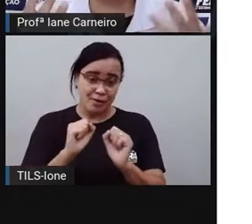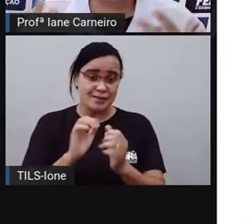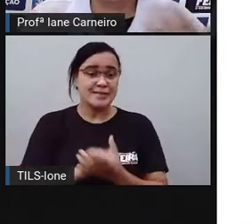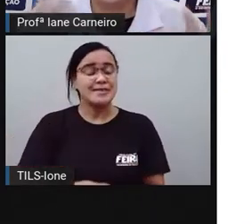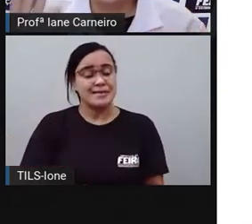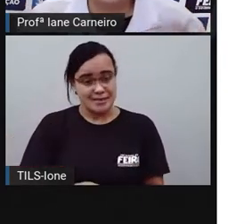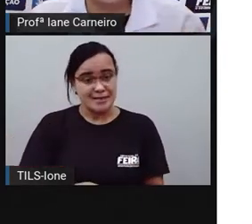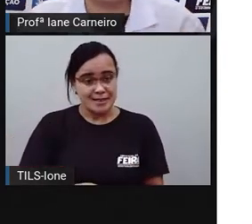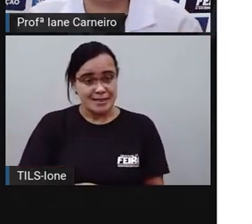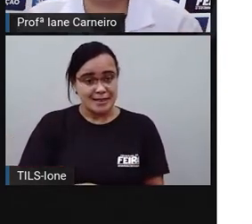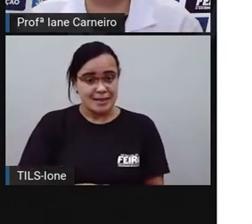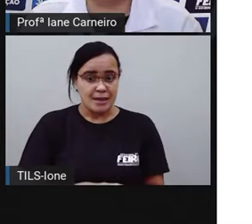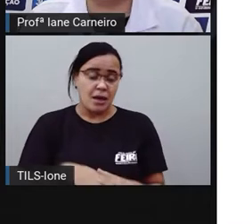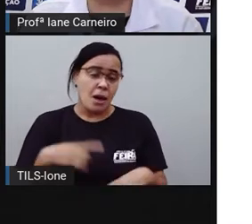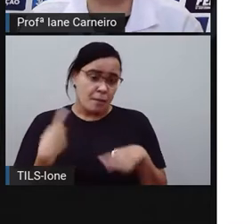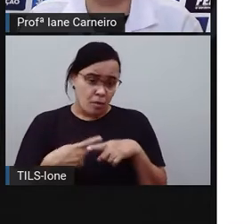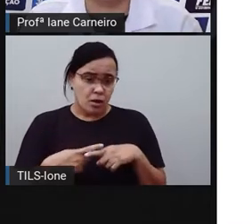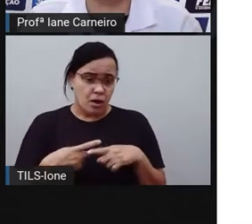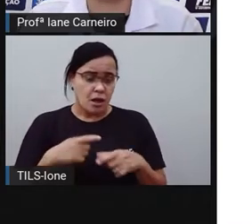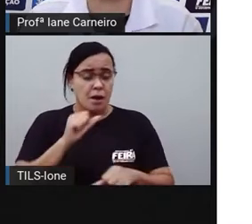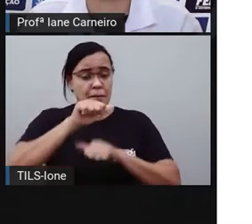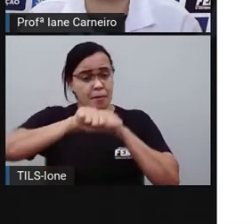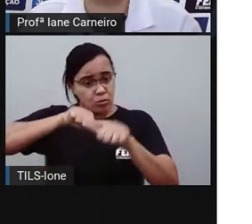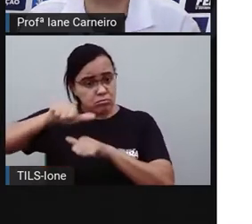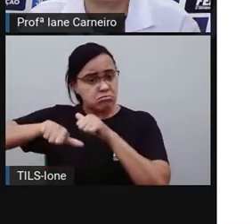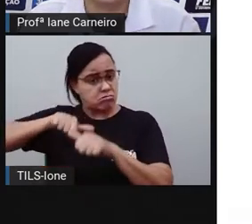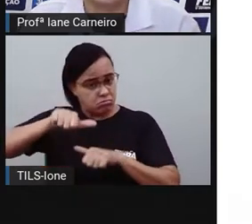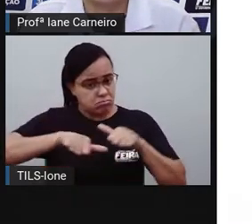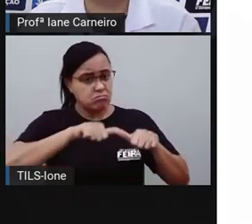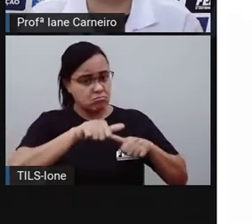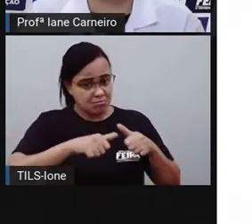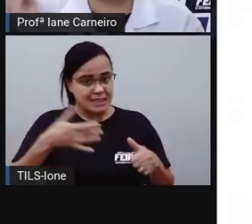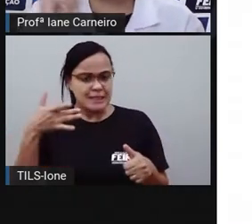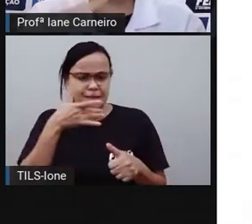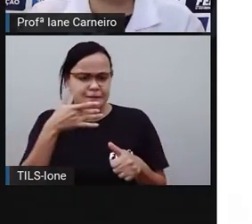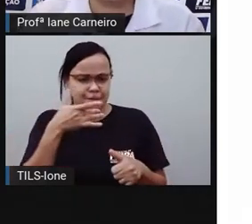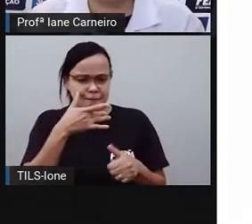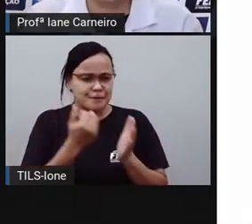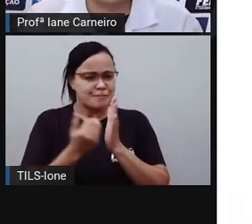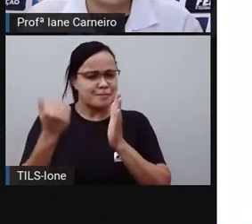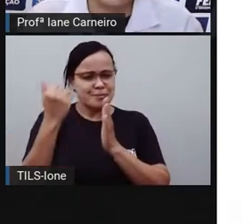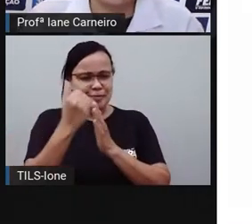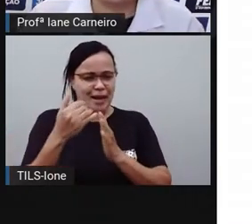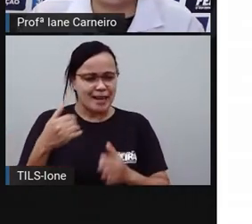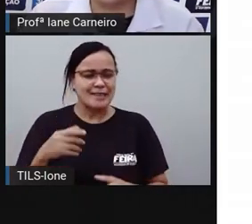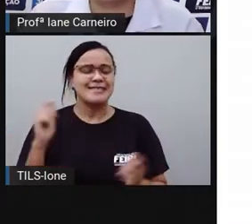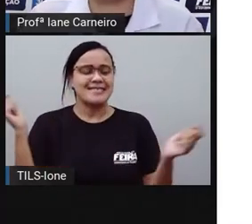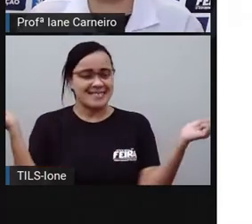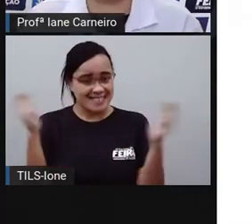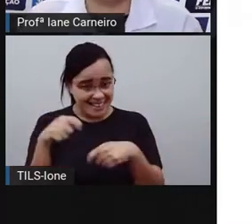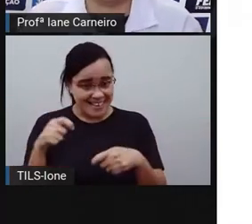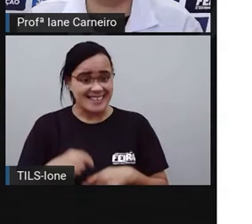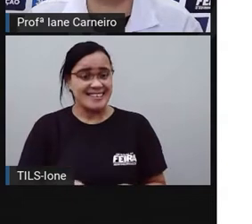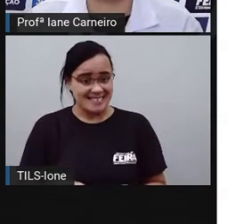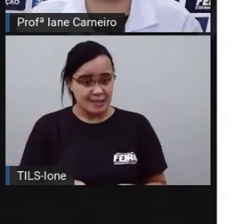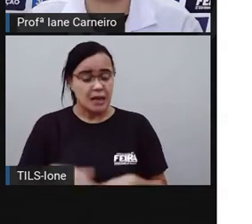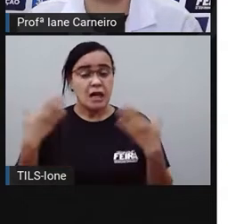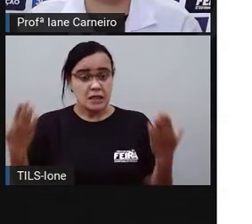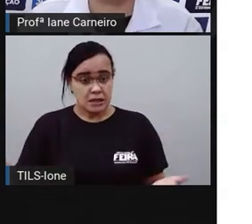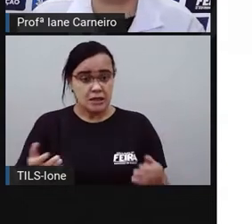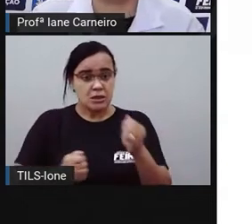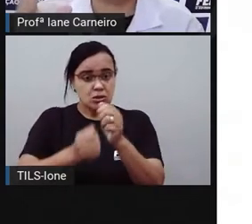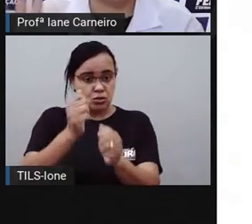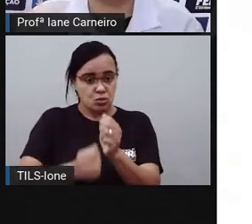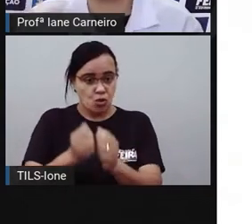outras possibilidades pra você deixar a sua receita ainda mais saborosa. Lembram que na receita do bolinho de arroz, a Pró falou isso, que você